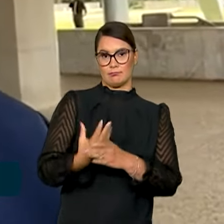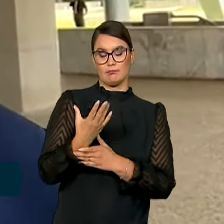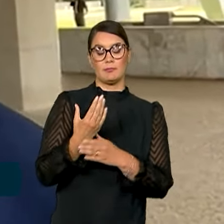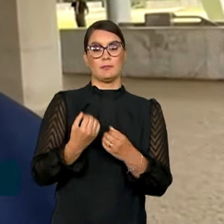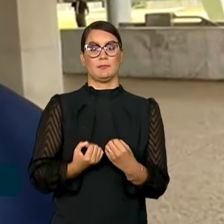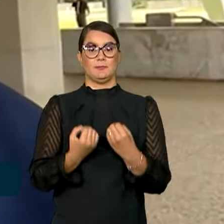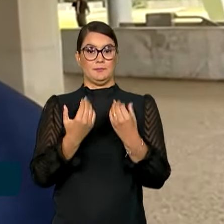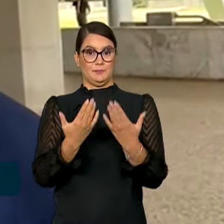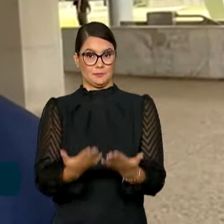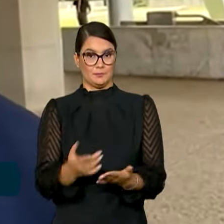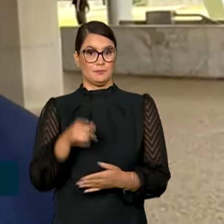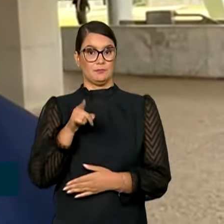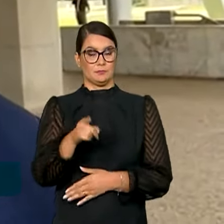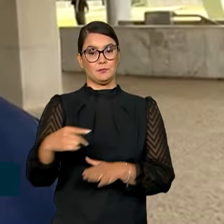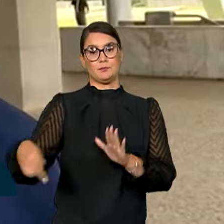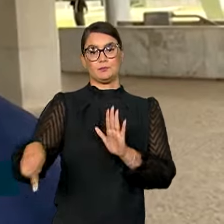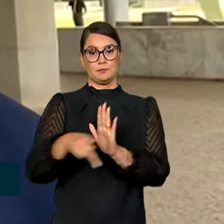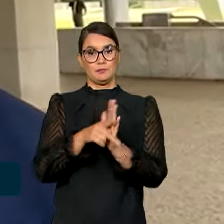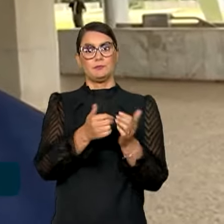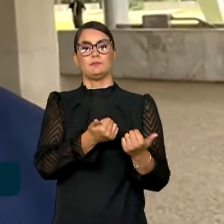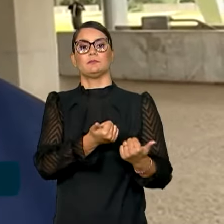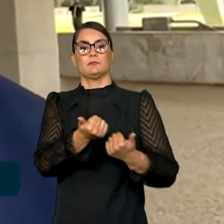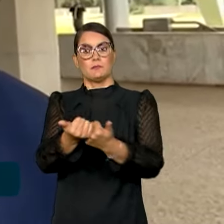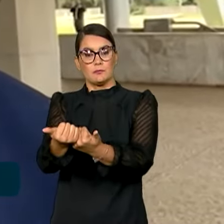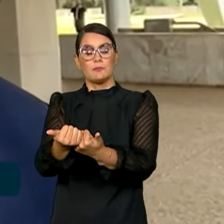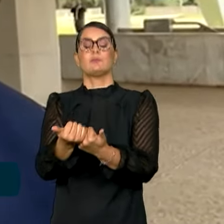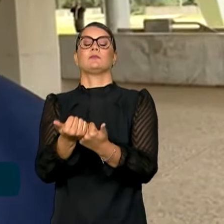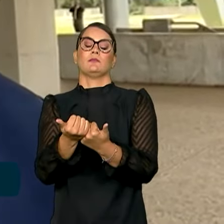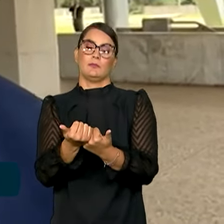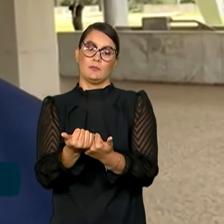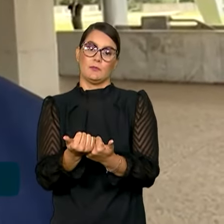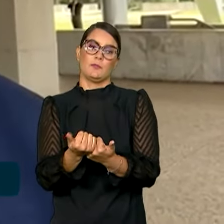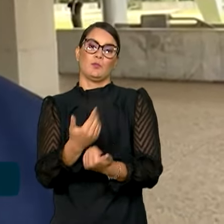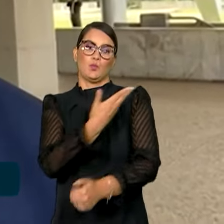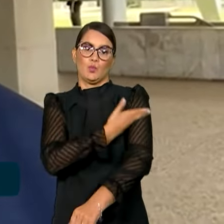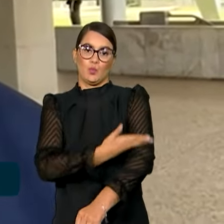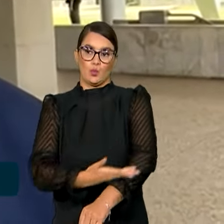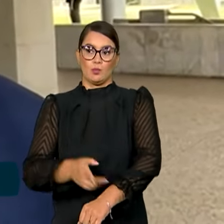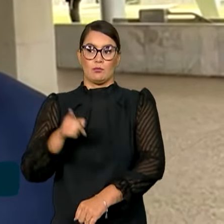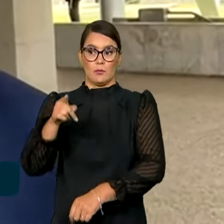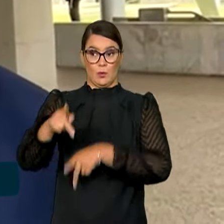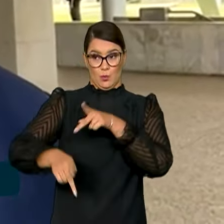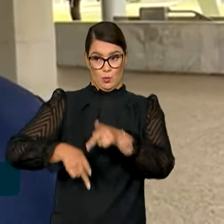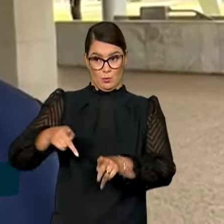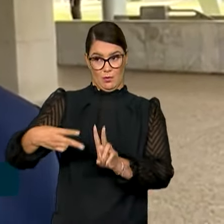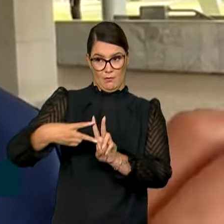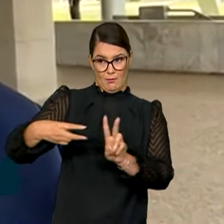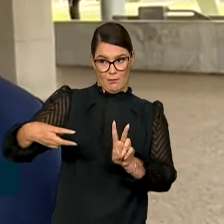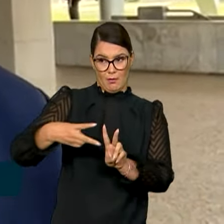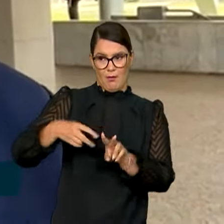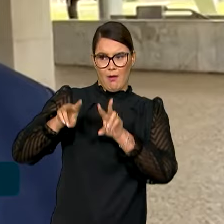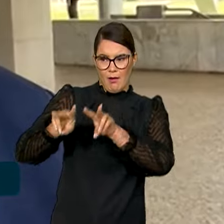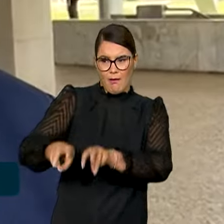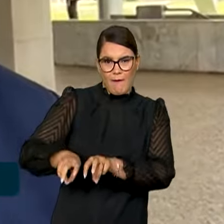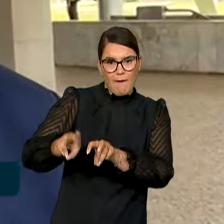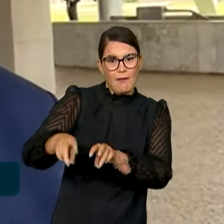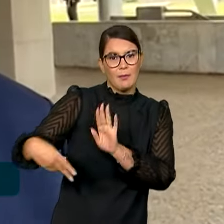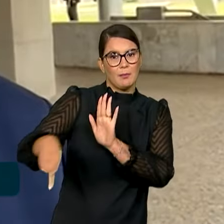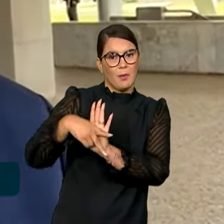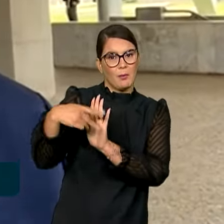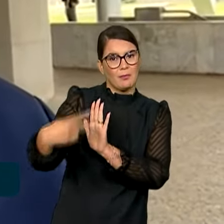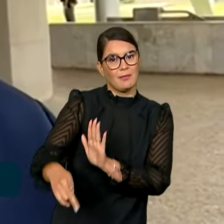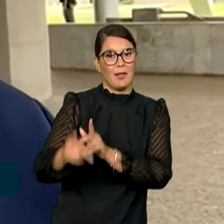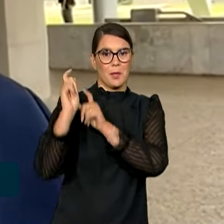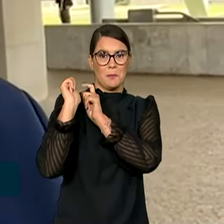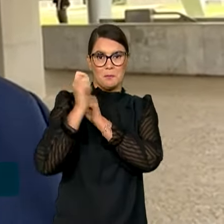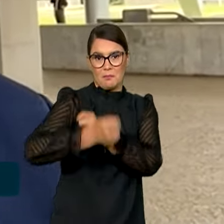trazendo o próprio apoio para os costumes dos povos indígenas, a produção agrícola, a produção de